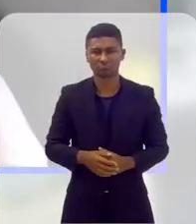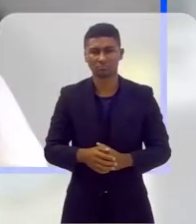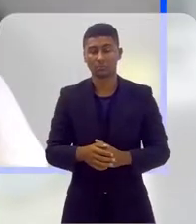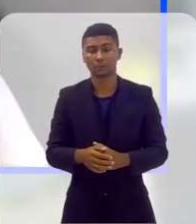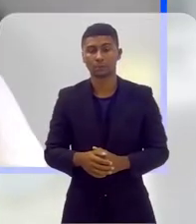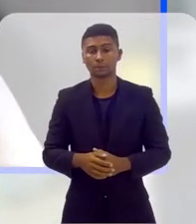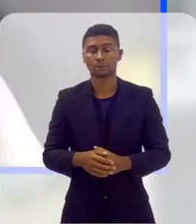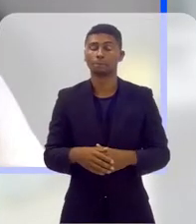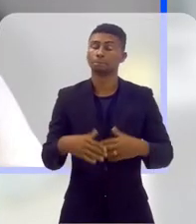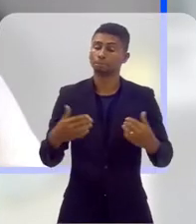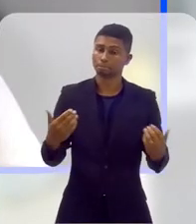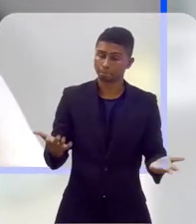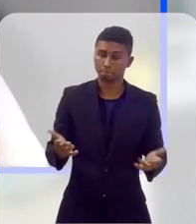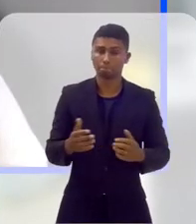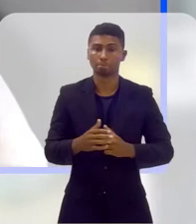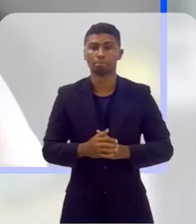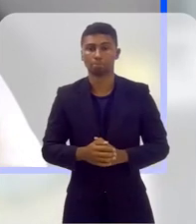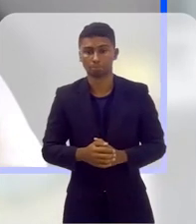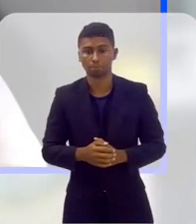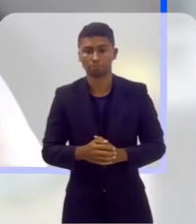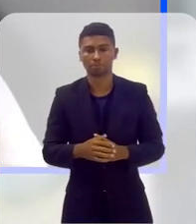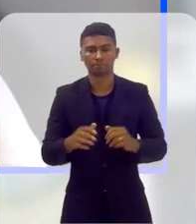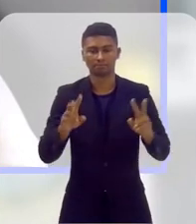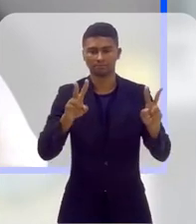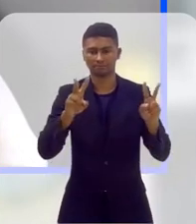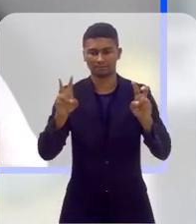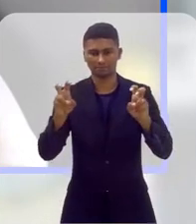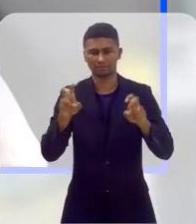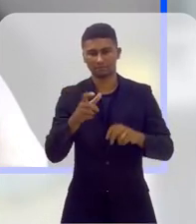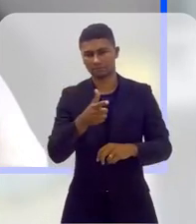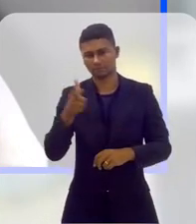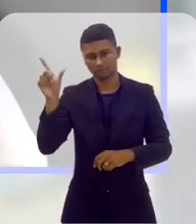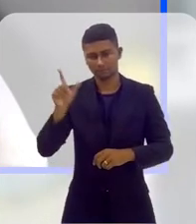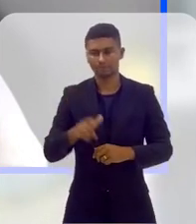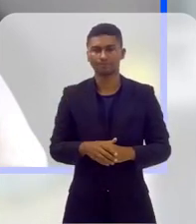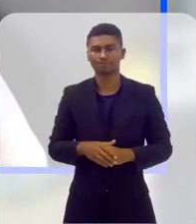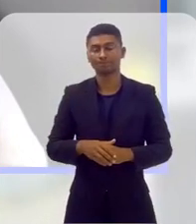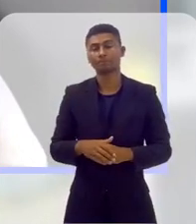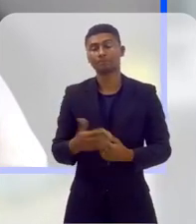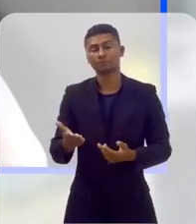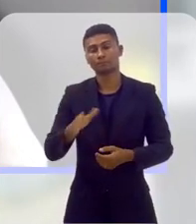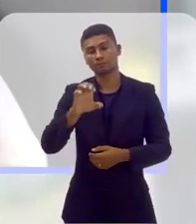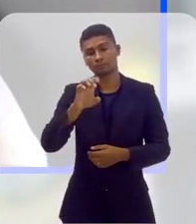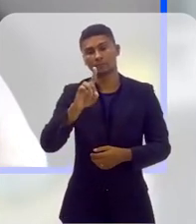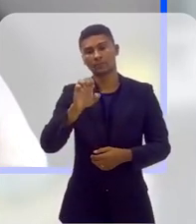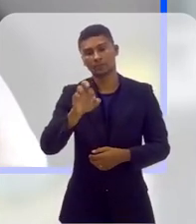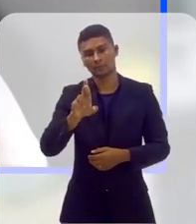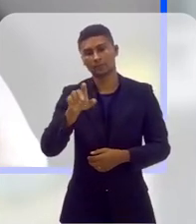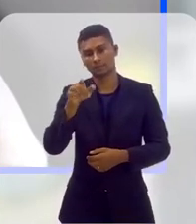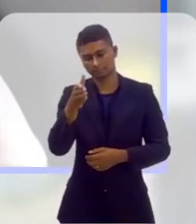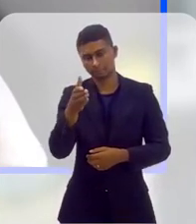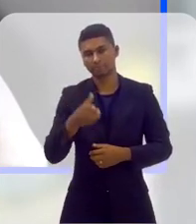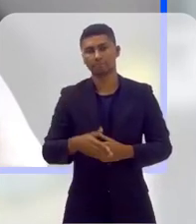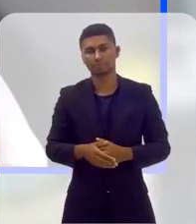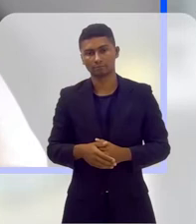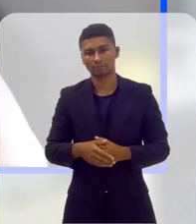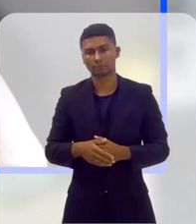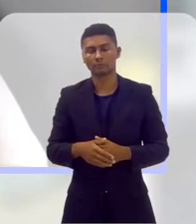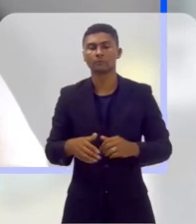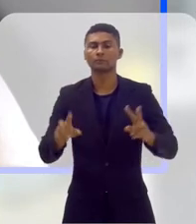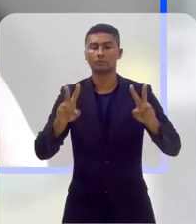Bom, mudando um pouquinho de assunto, professor Eder, gostaria de trazer mais um